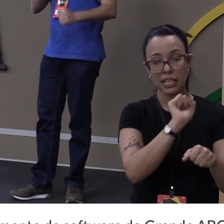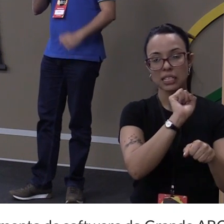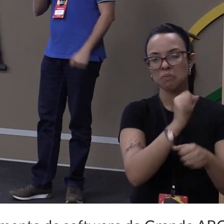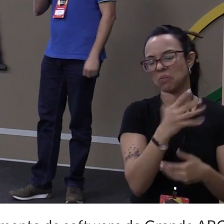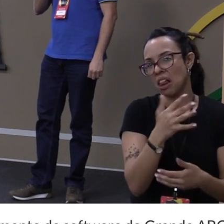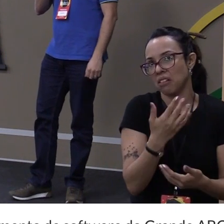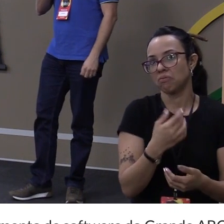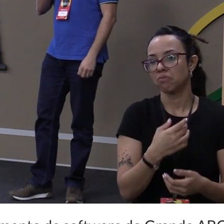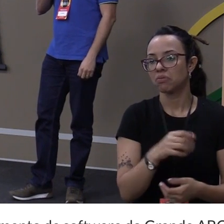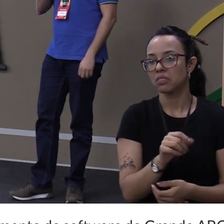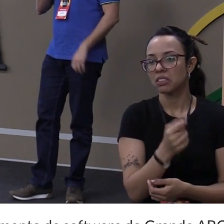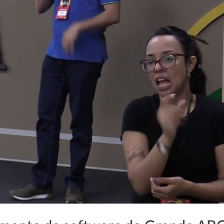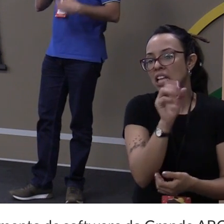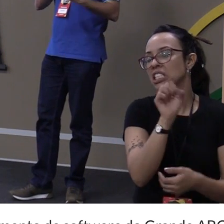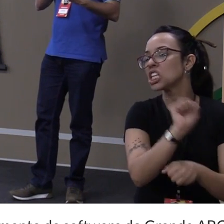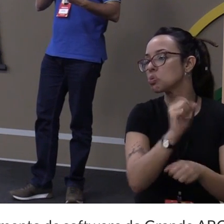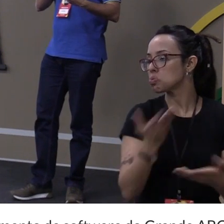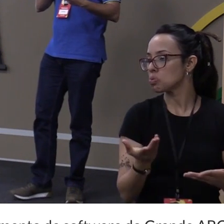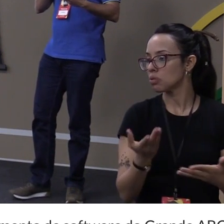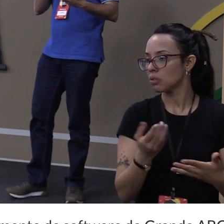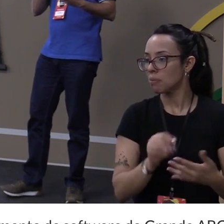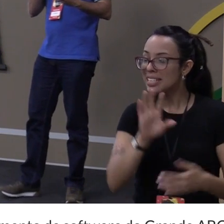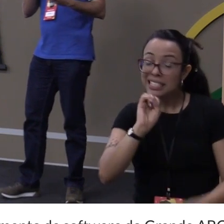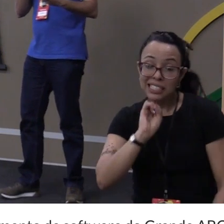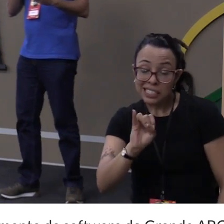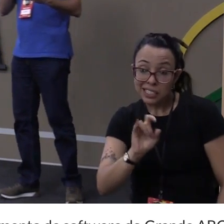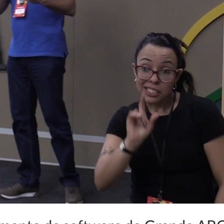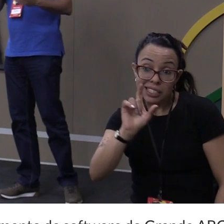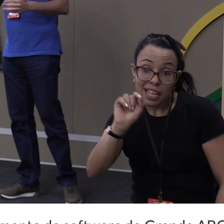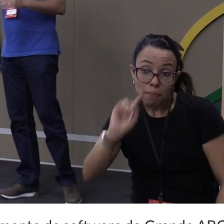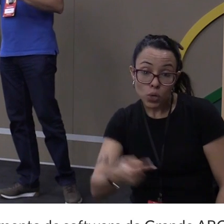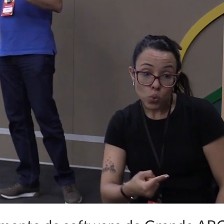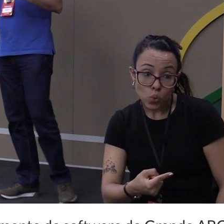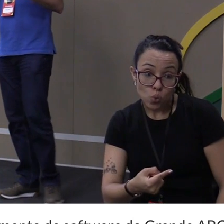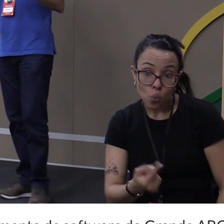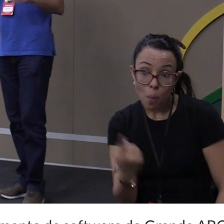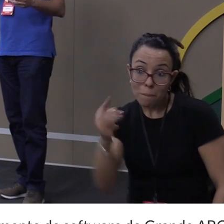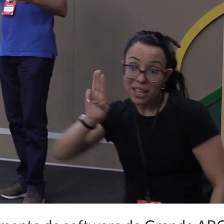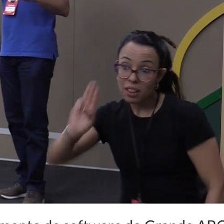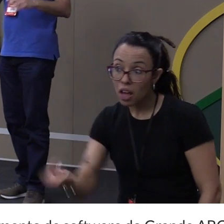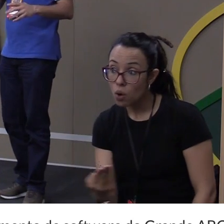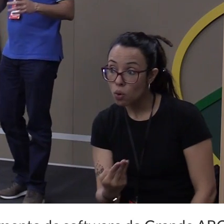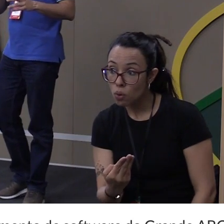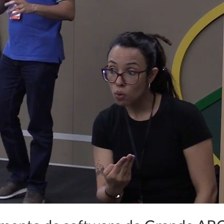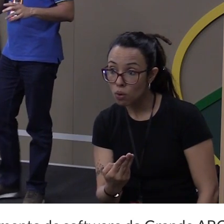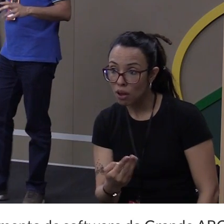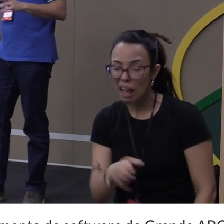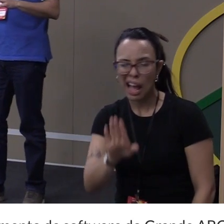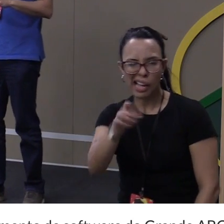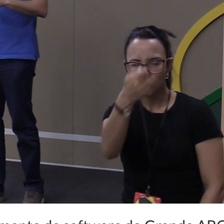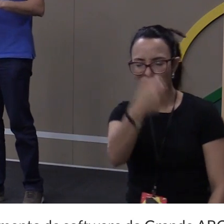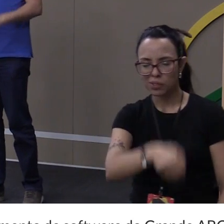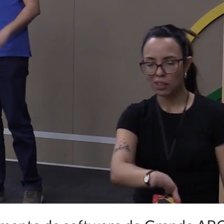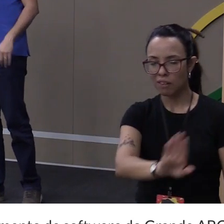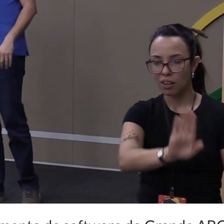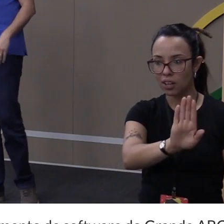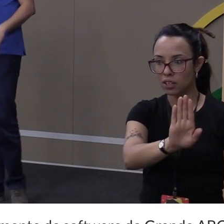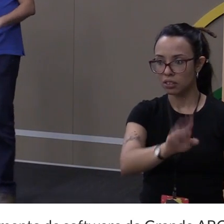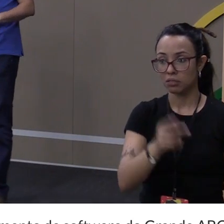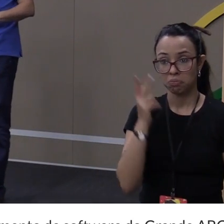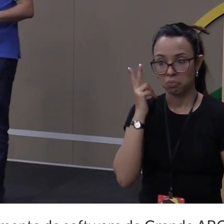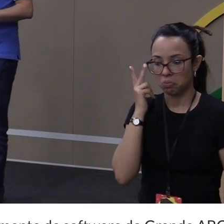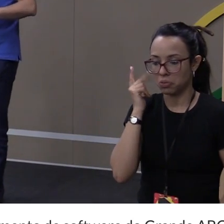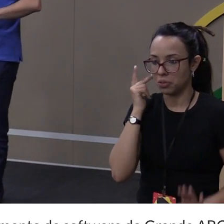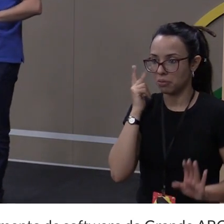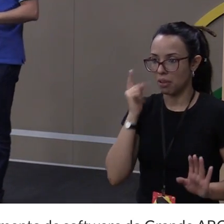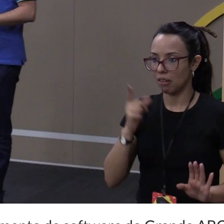mil requests para fazer, ou dez mil, ou um milhão, e assim, ah, não vou precisar fazer, não. É comum. A